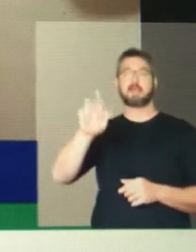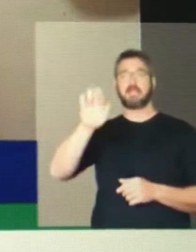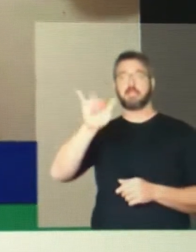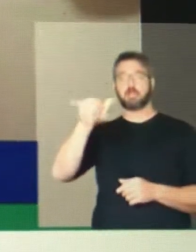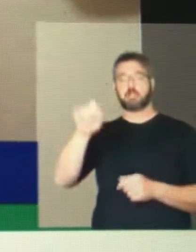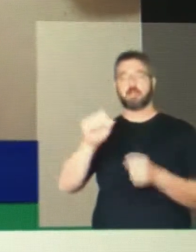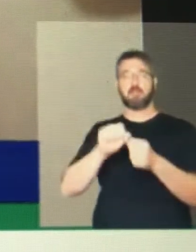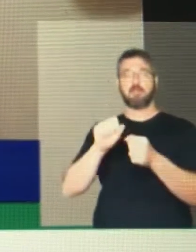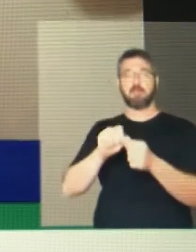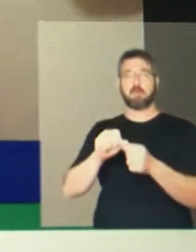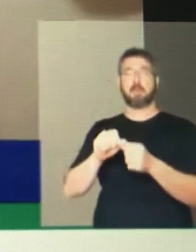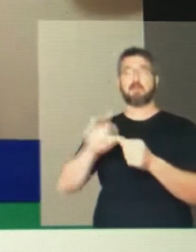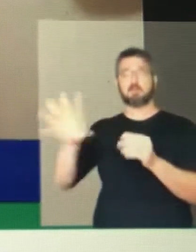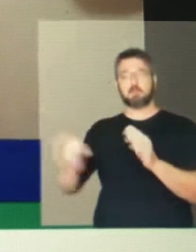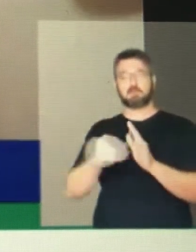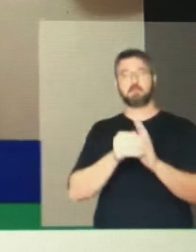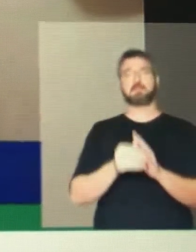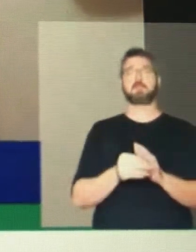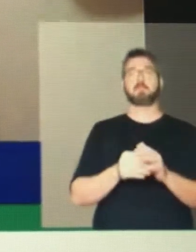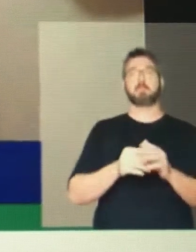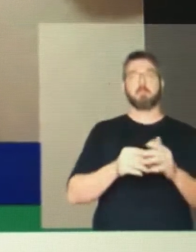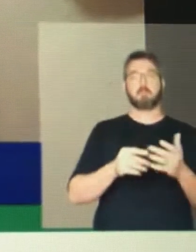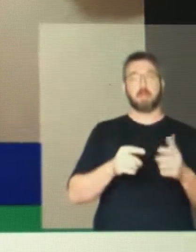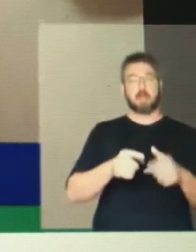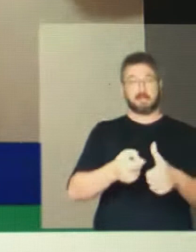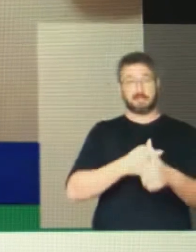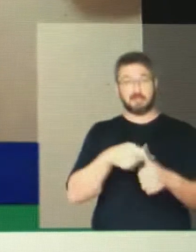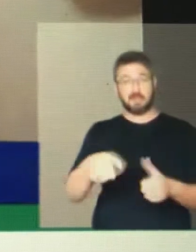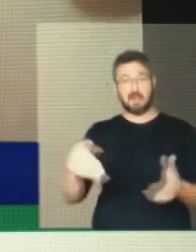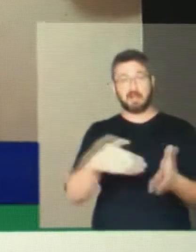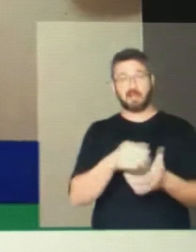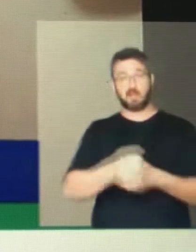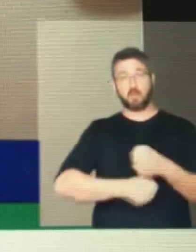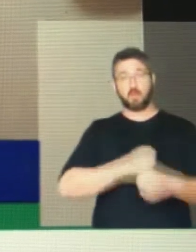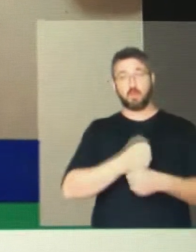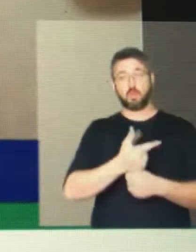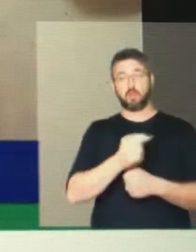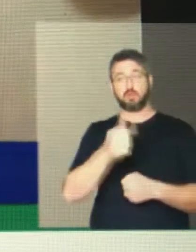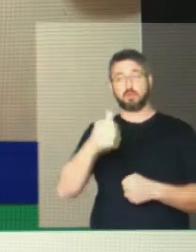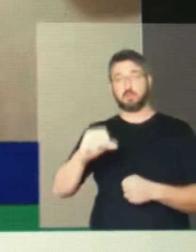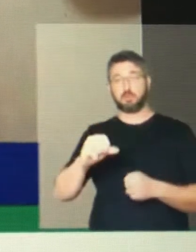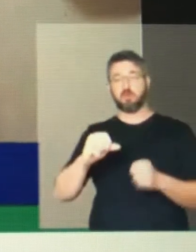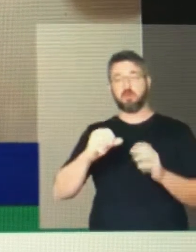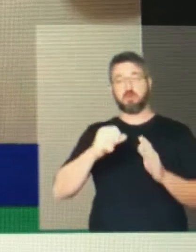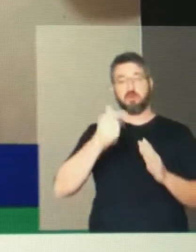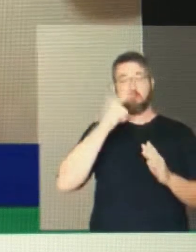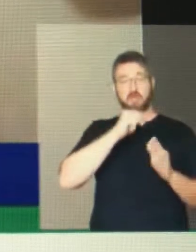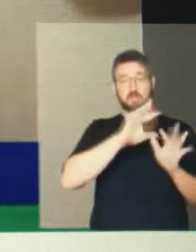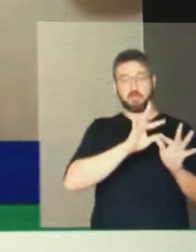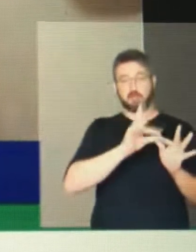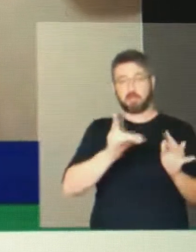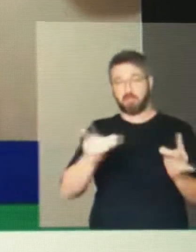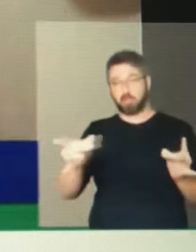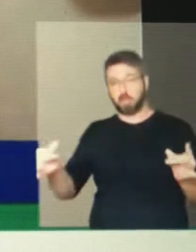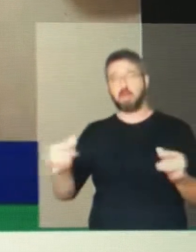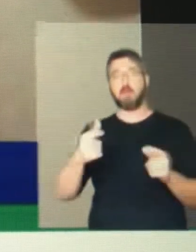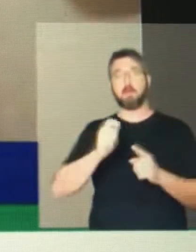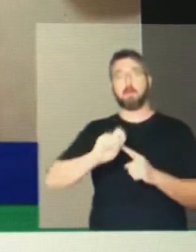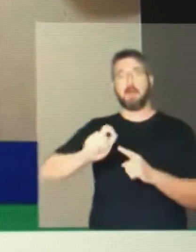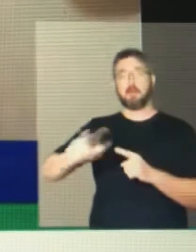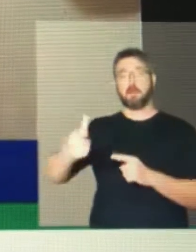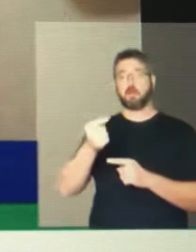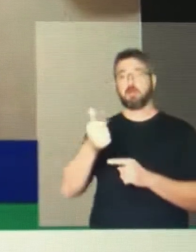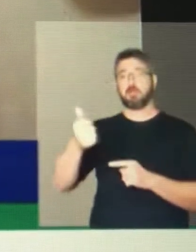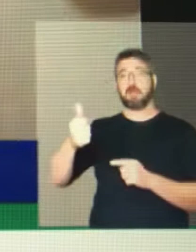Com este resumo modesto, das medidas contínuas desse substitutivo, mas do sonho de muitos e